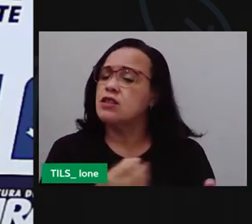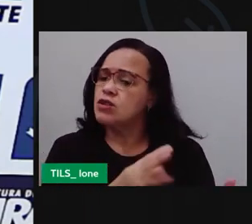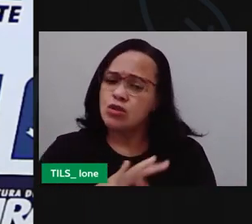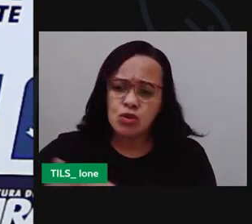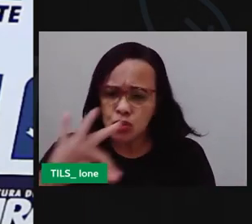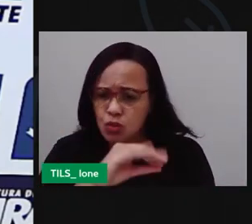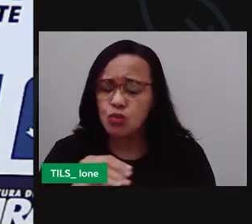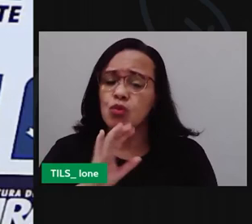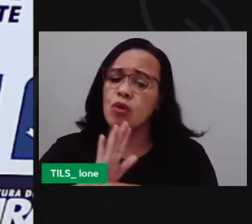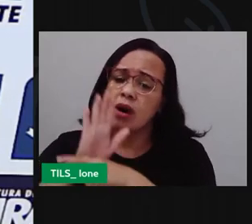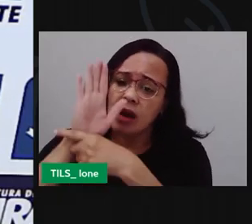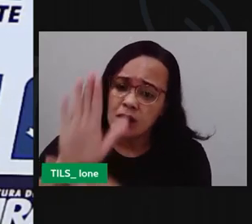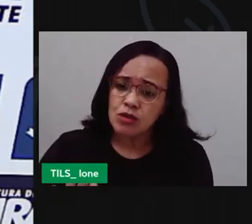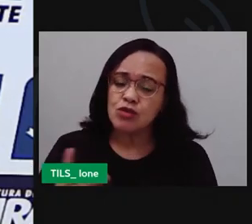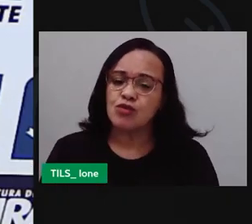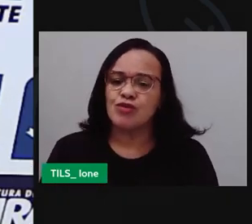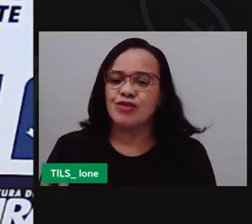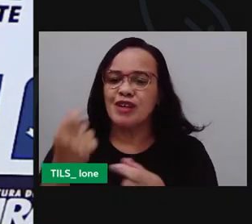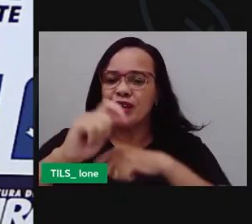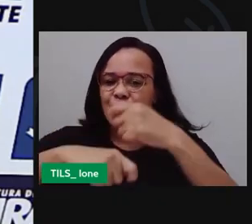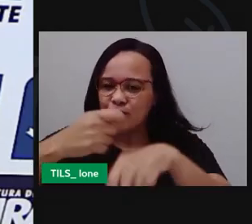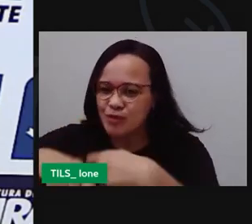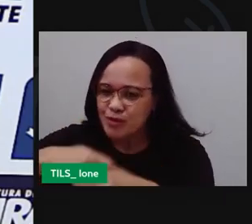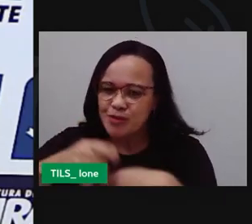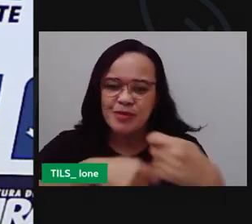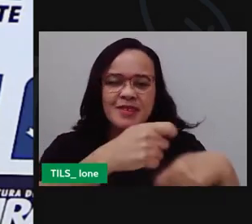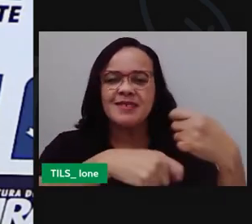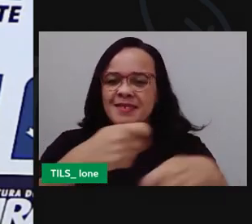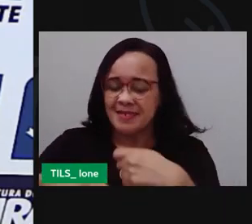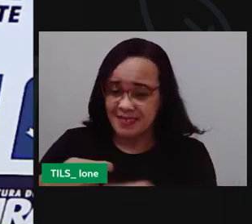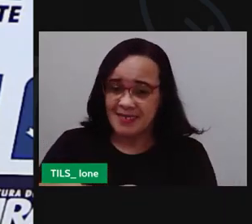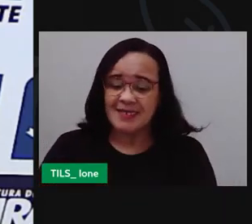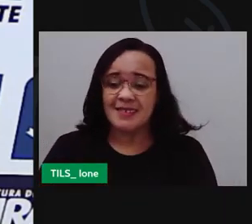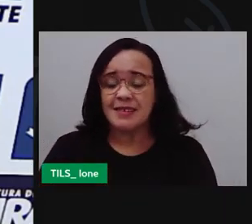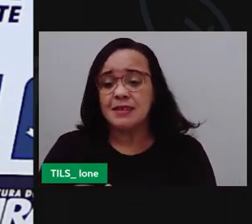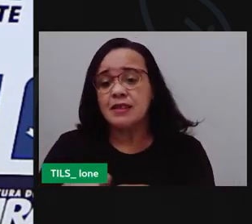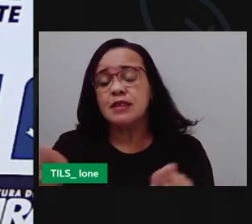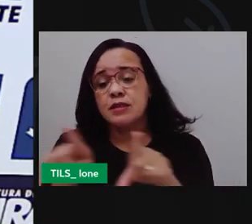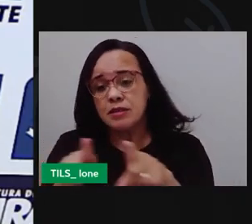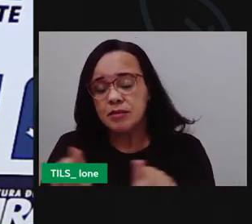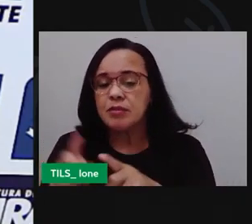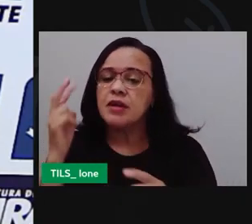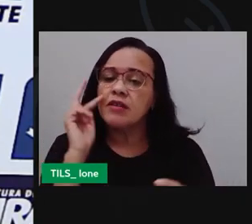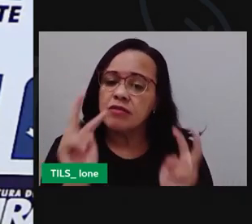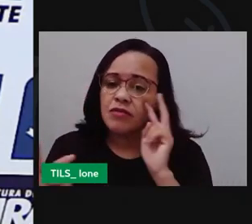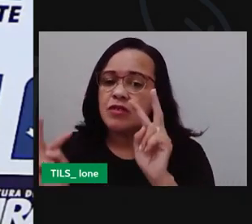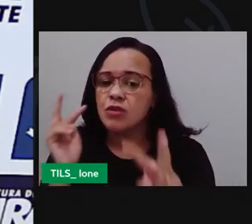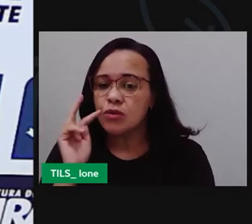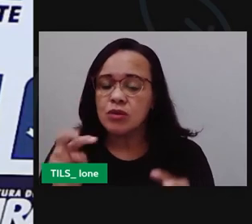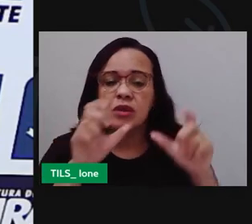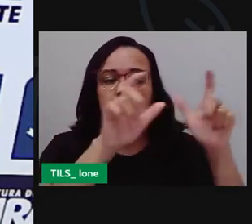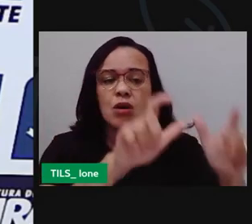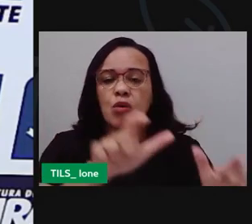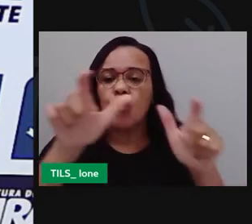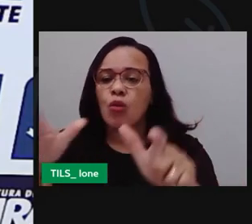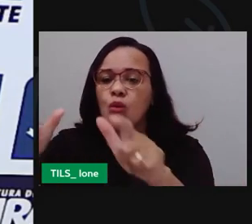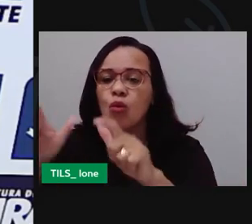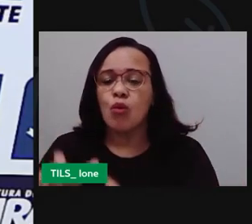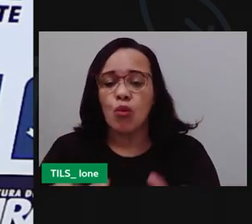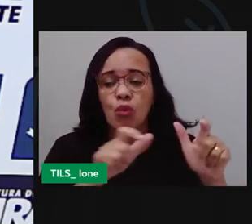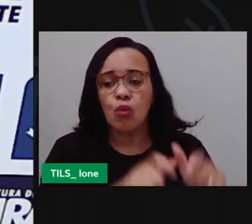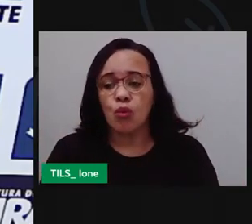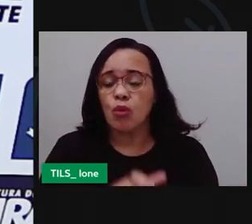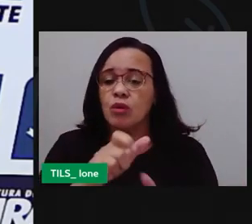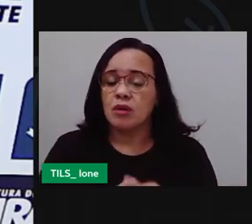cidade que são monumentos históricos que trazem representações da nossa cultura como